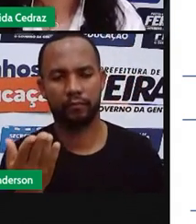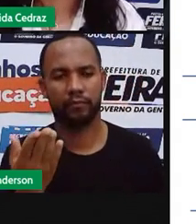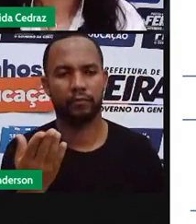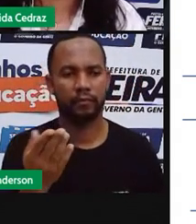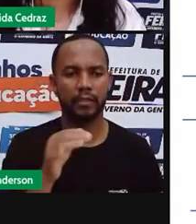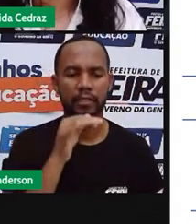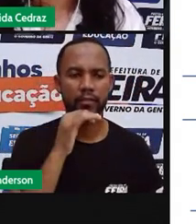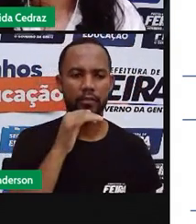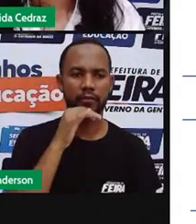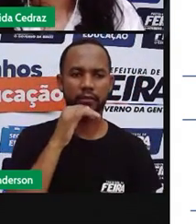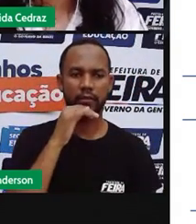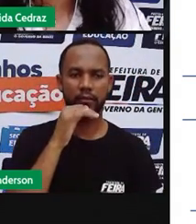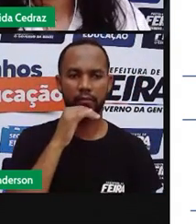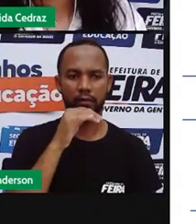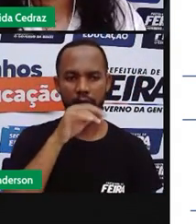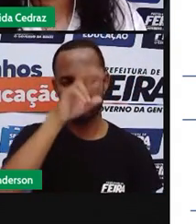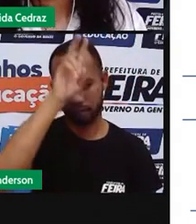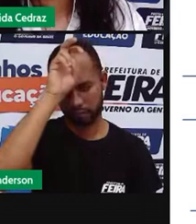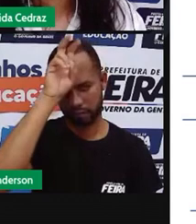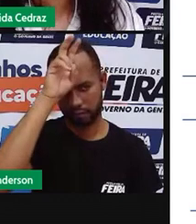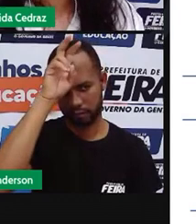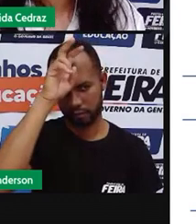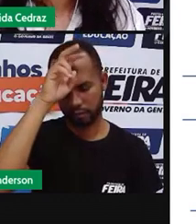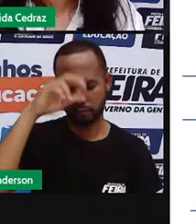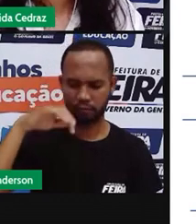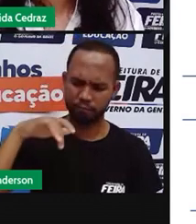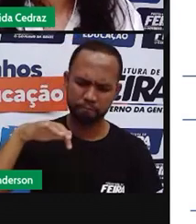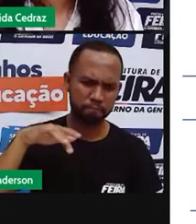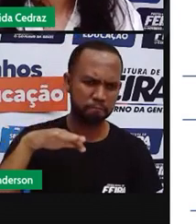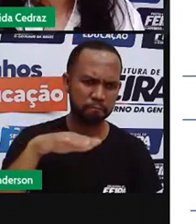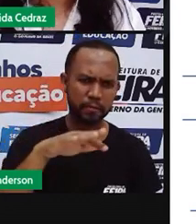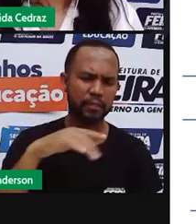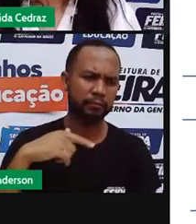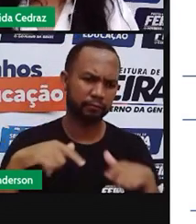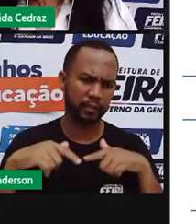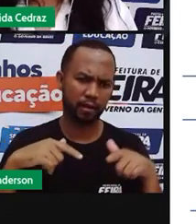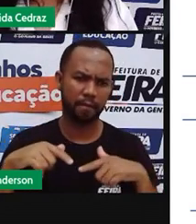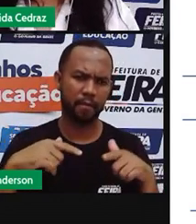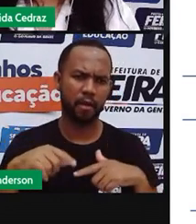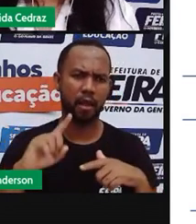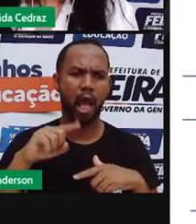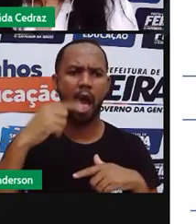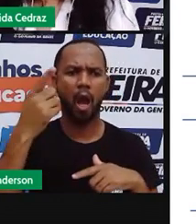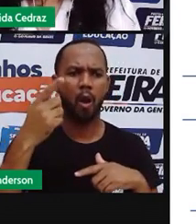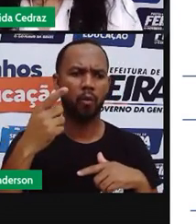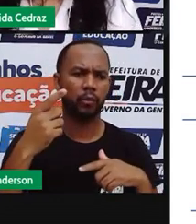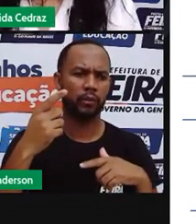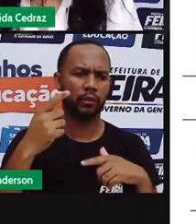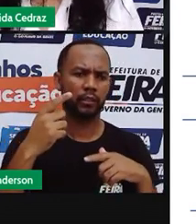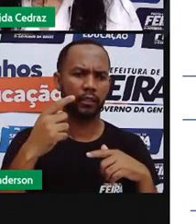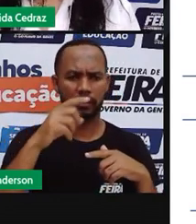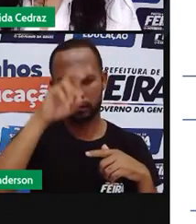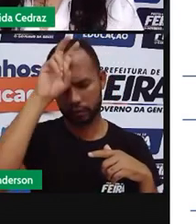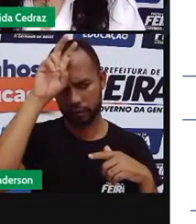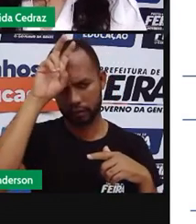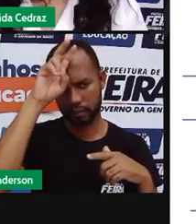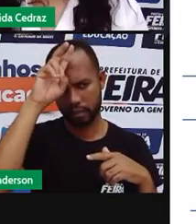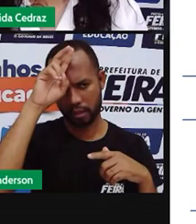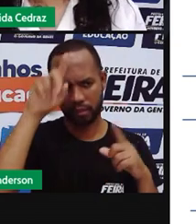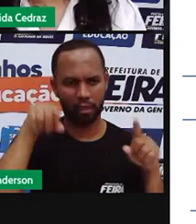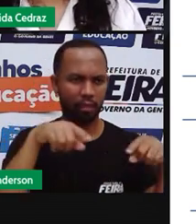ela é trabalhadora. Trabalha, trabalha o tempo todo. E a cigarra? A cigarra é